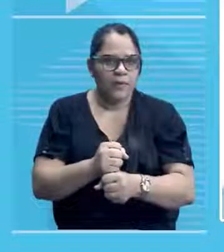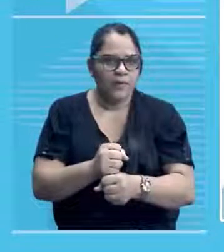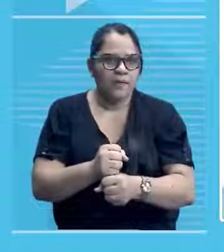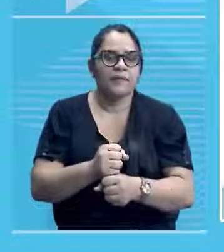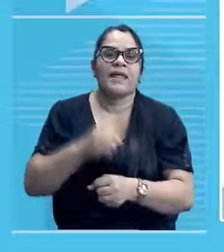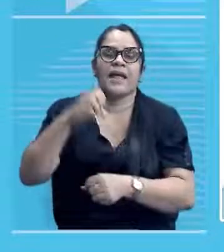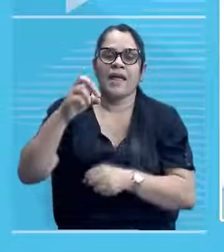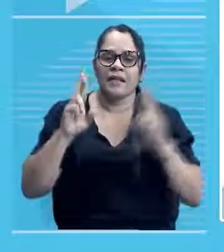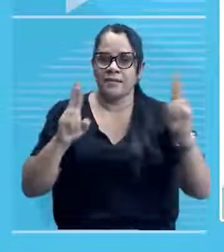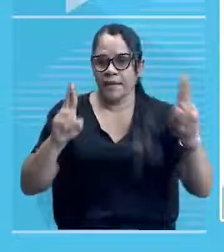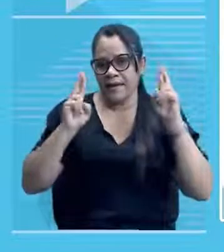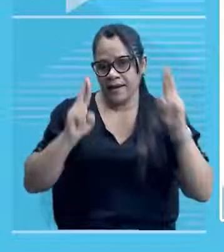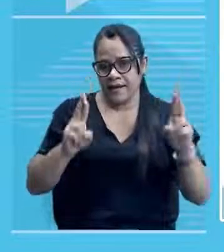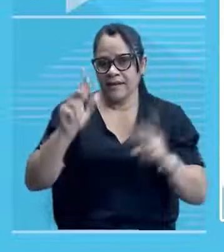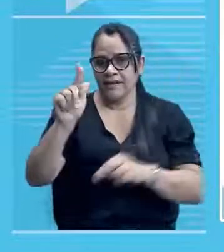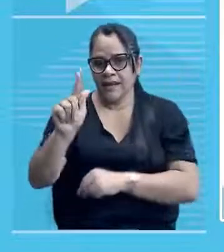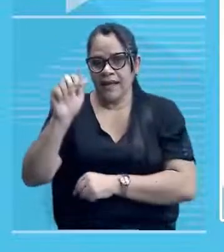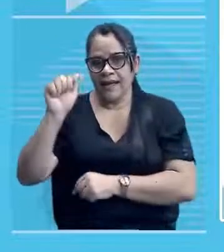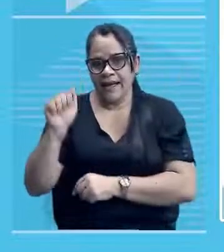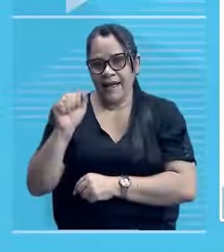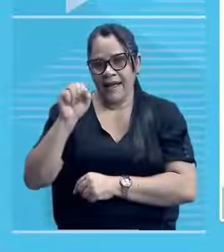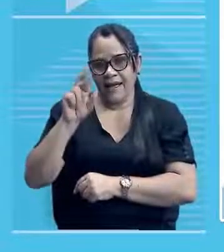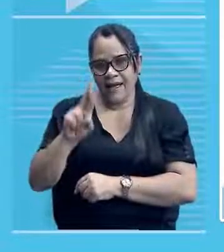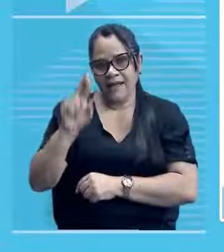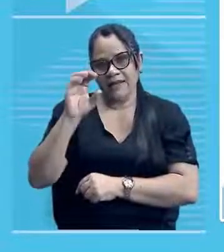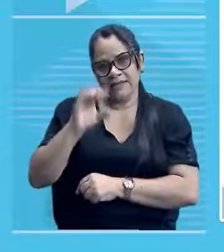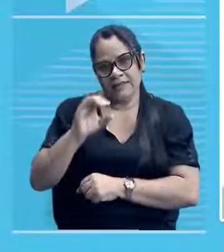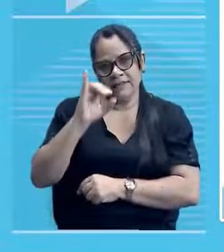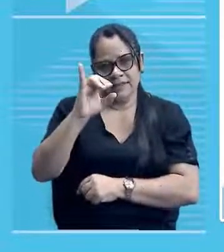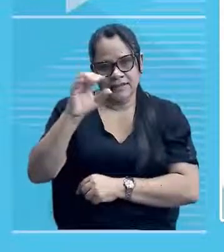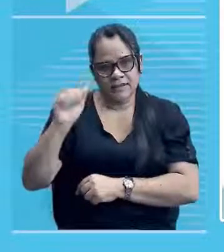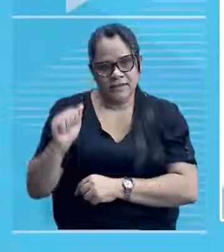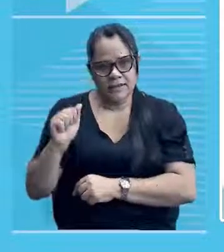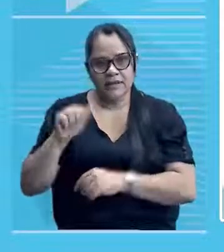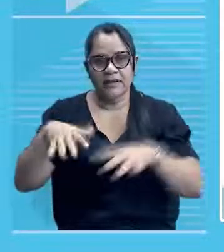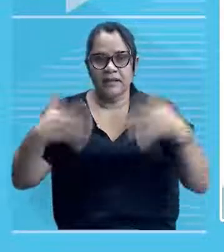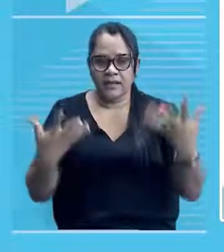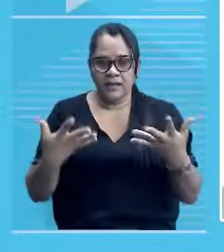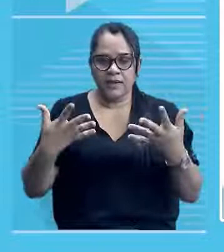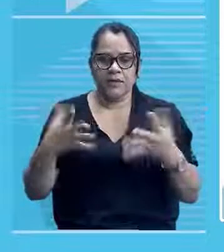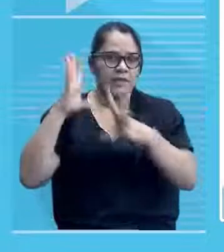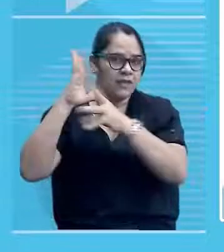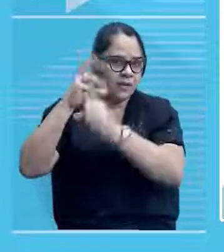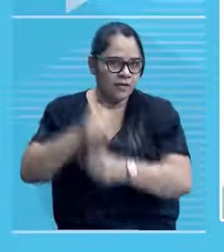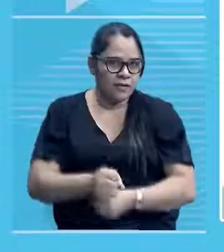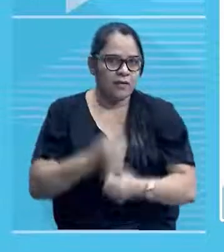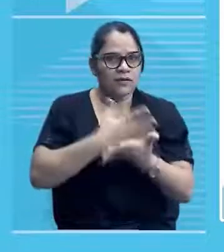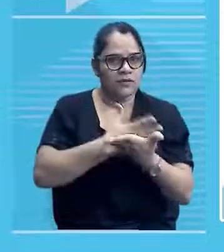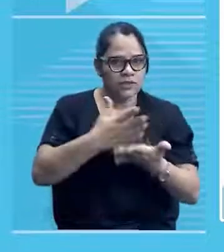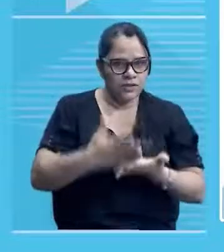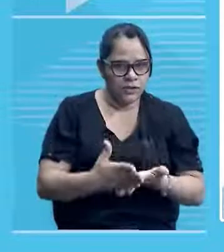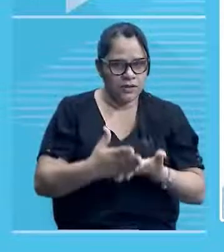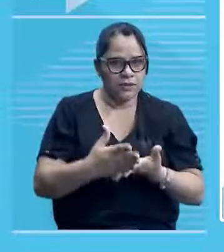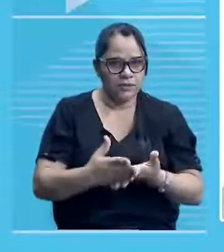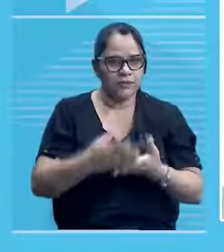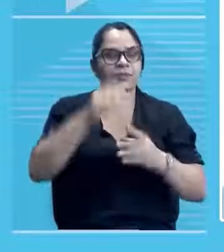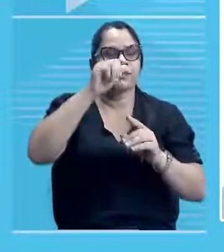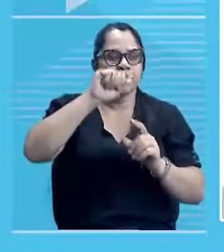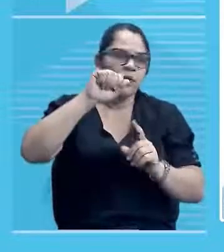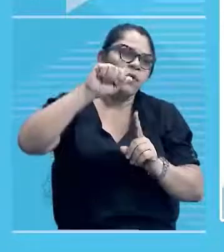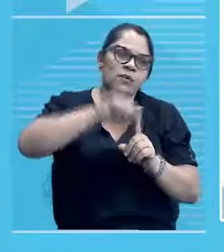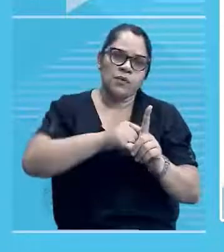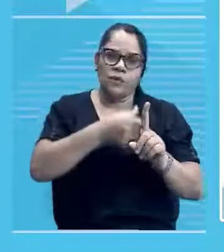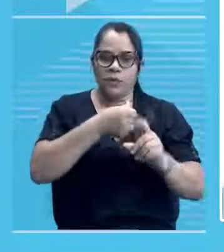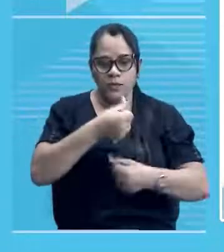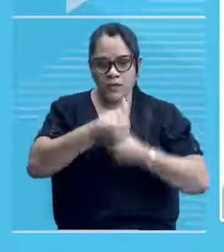pequeno realce quando nós iniciamos, né? O nosso semestre, né? E